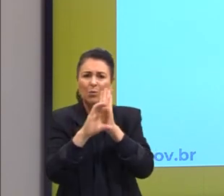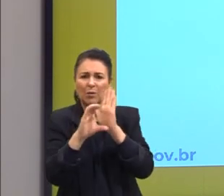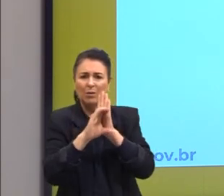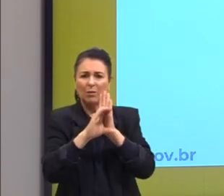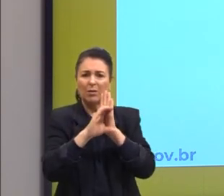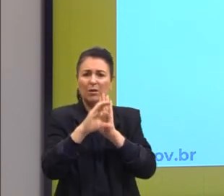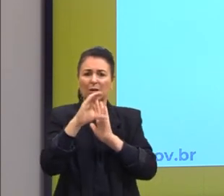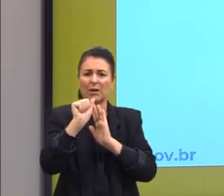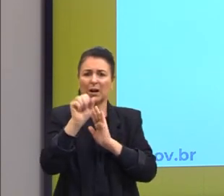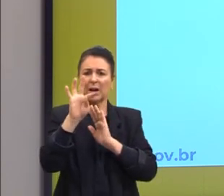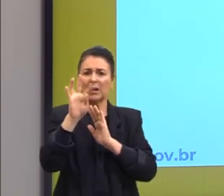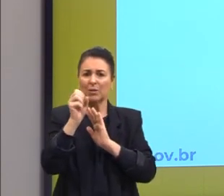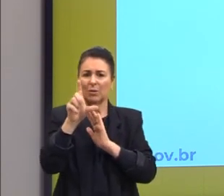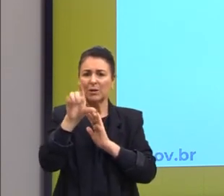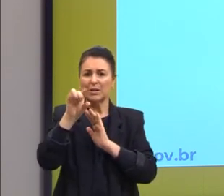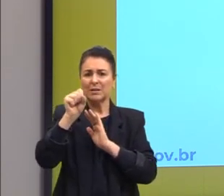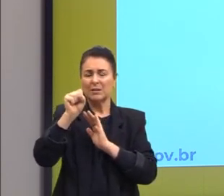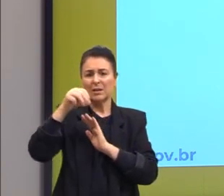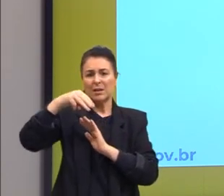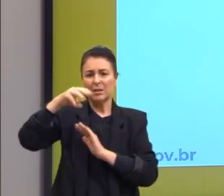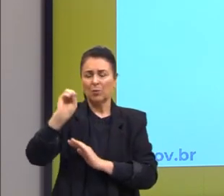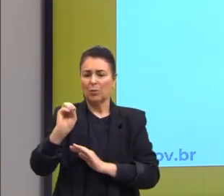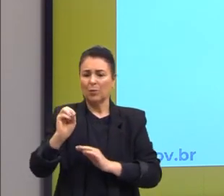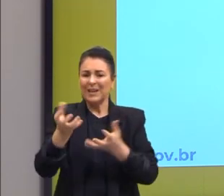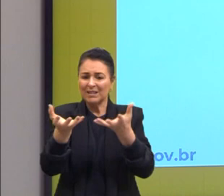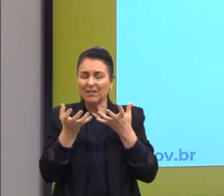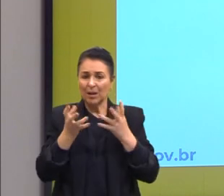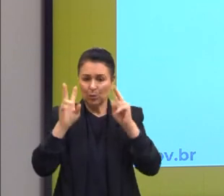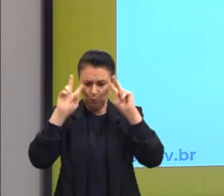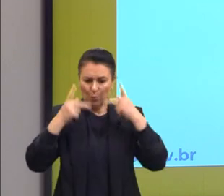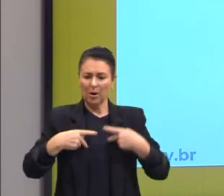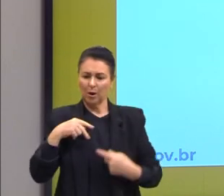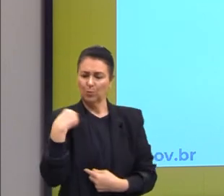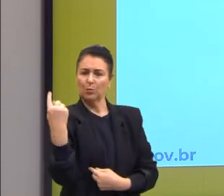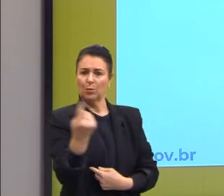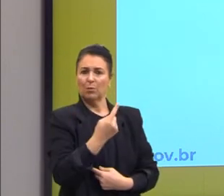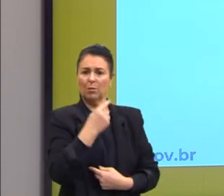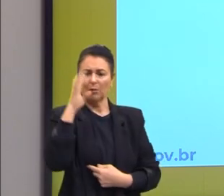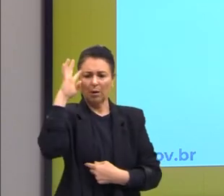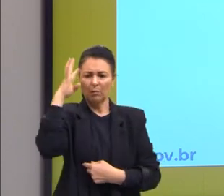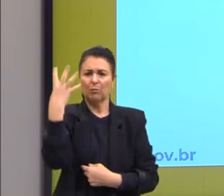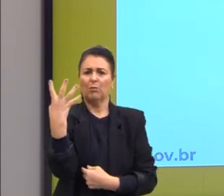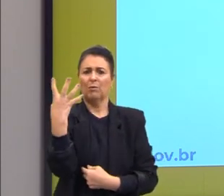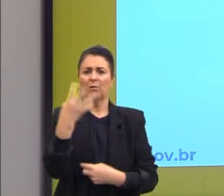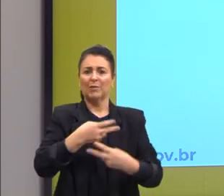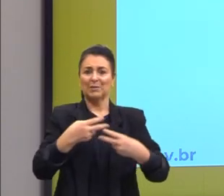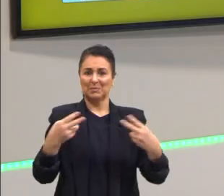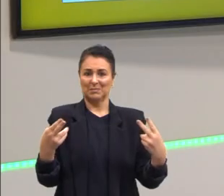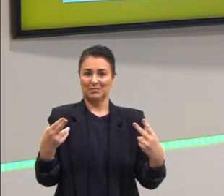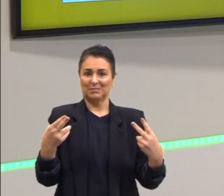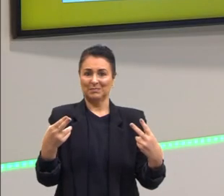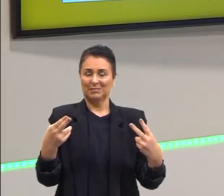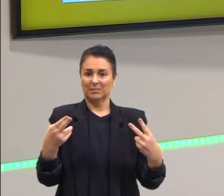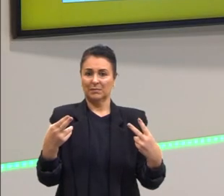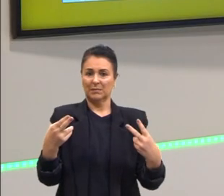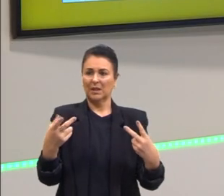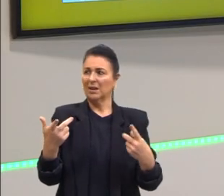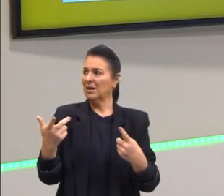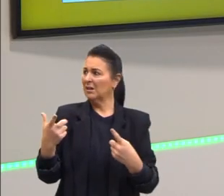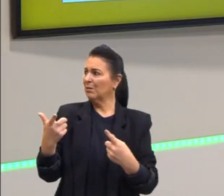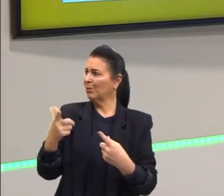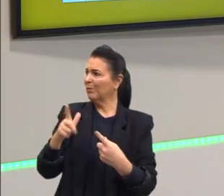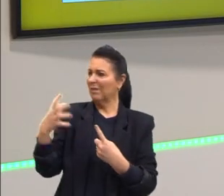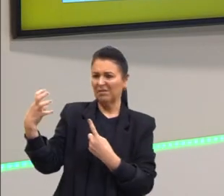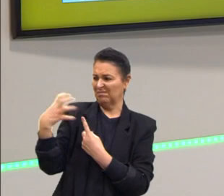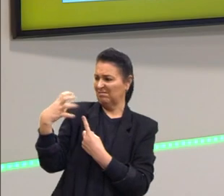que o ser humano, de forma autônoma, absoluta, tome as suas decisões, sem que nada intervenha